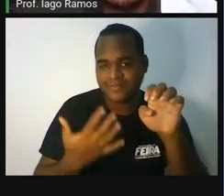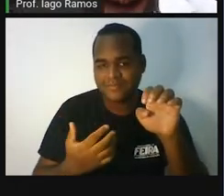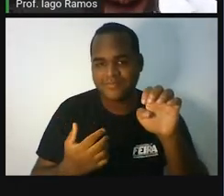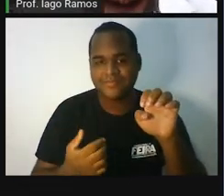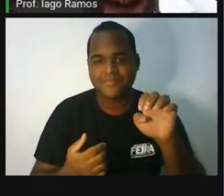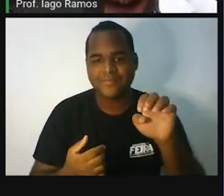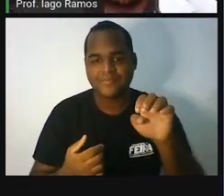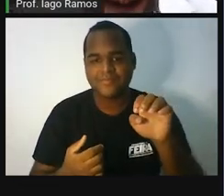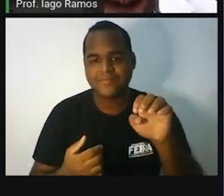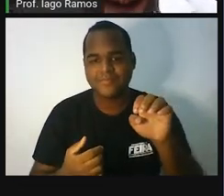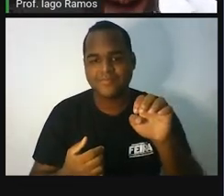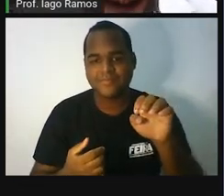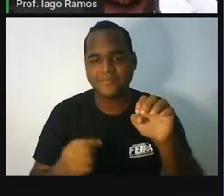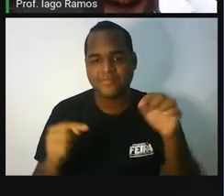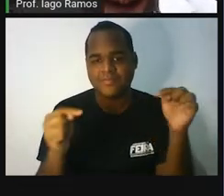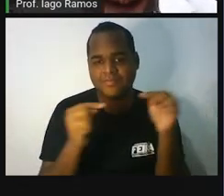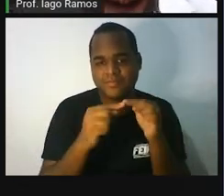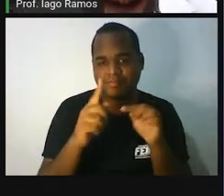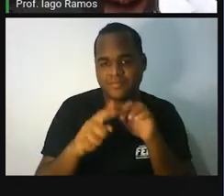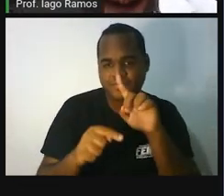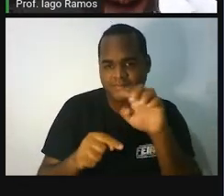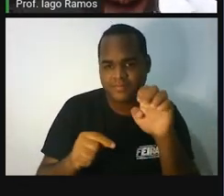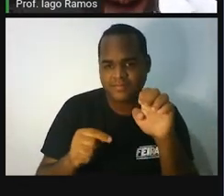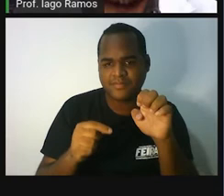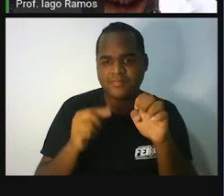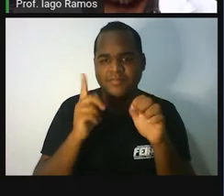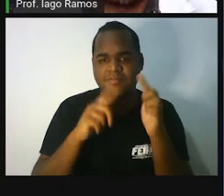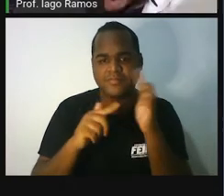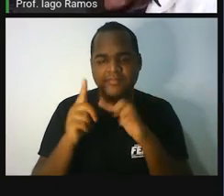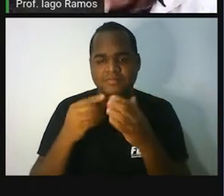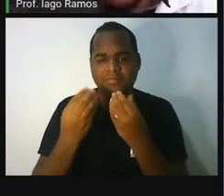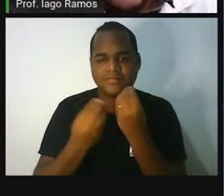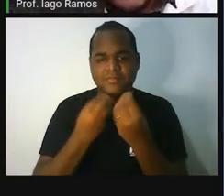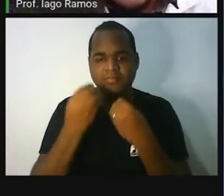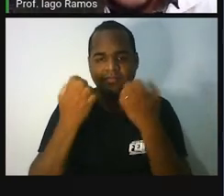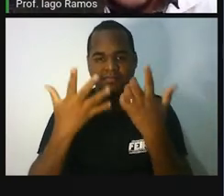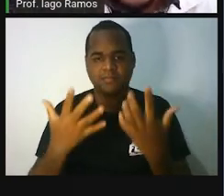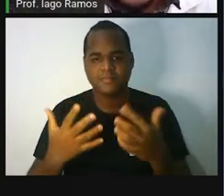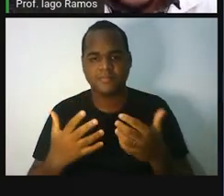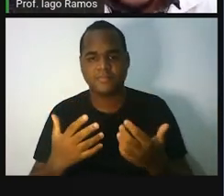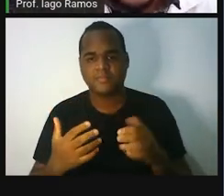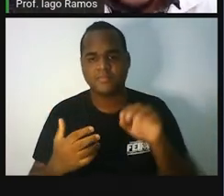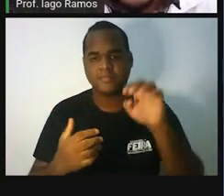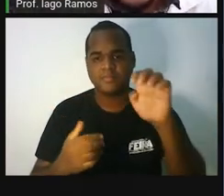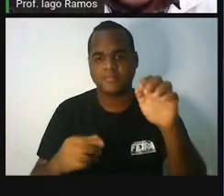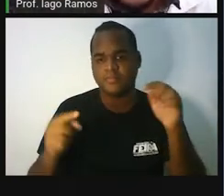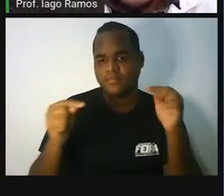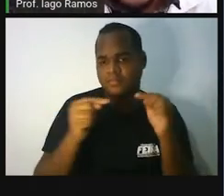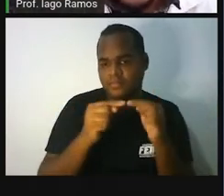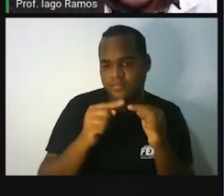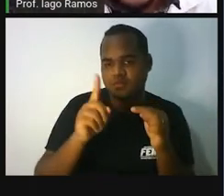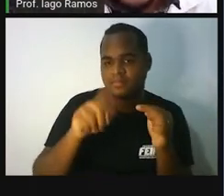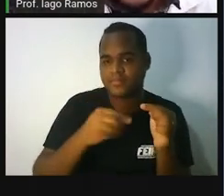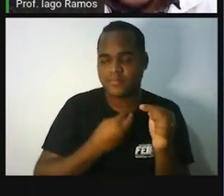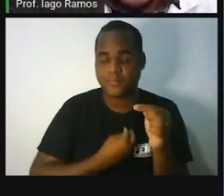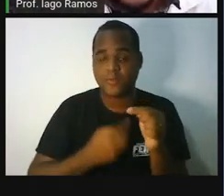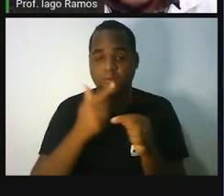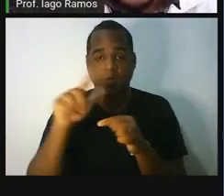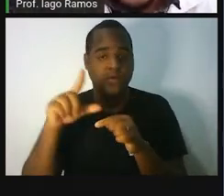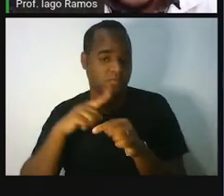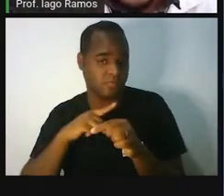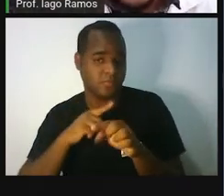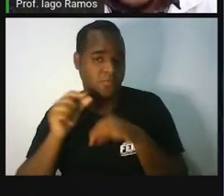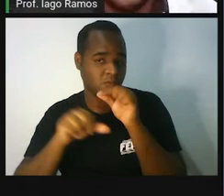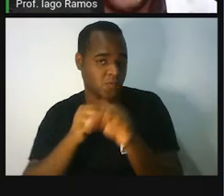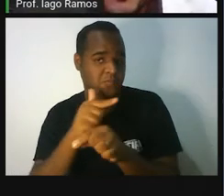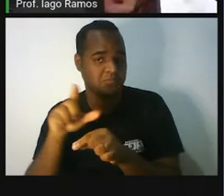Então, nesse braço esquerdo, eu vou colocar um livro. No braço direito, coloque uma caneta. Eu coloquei um lápis aqui,